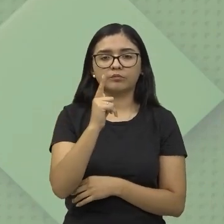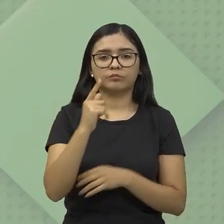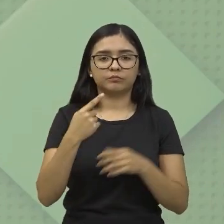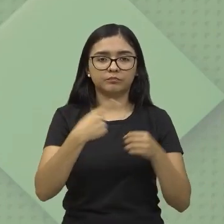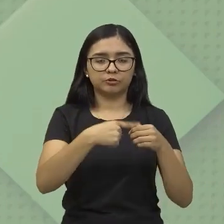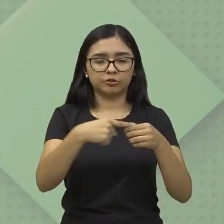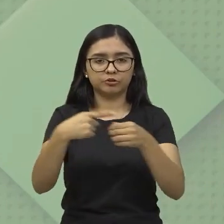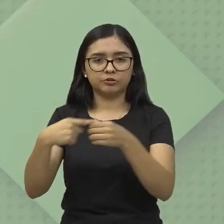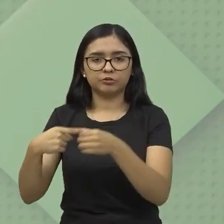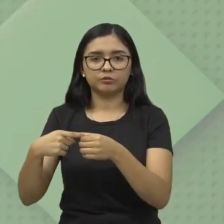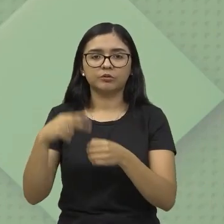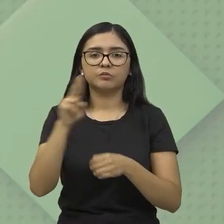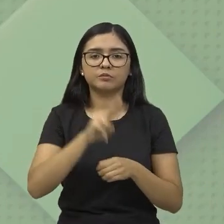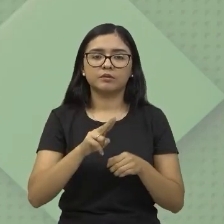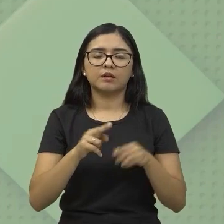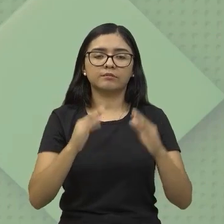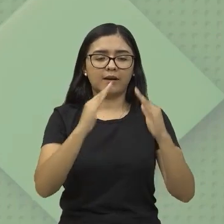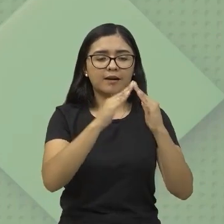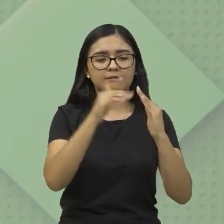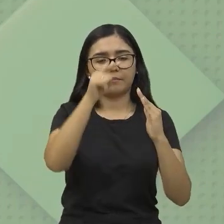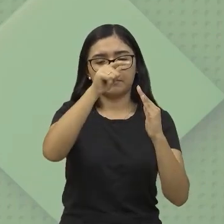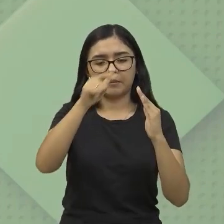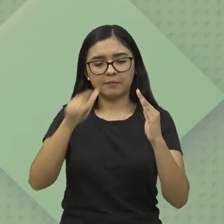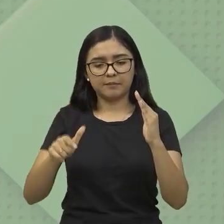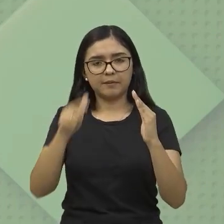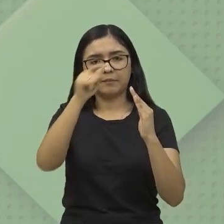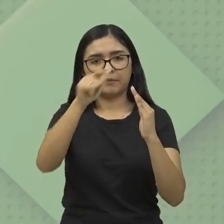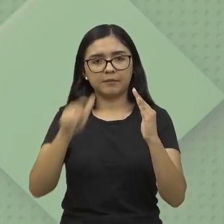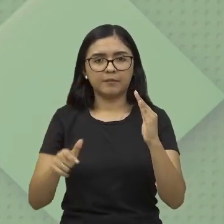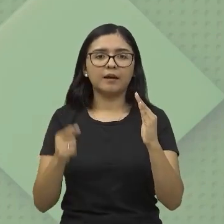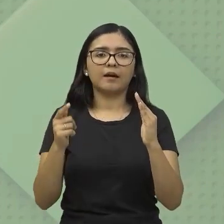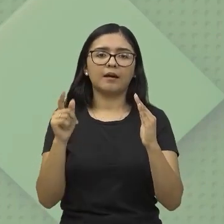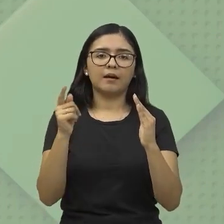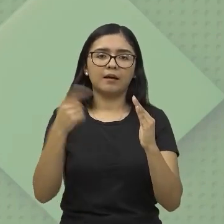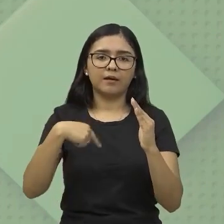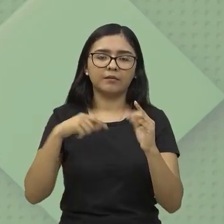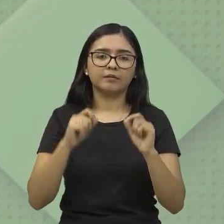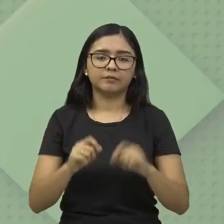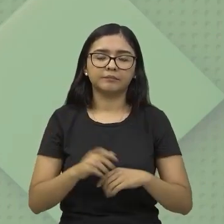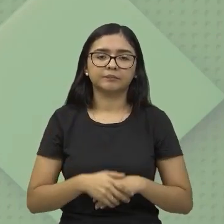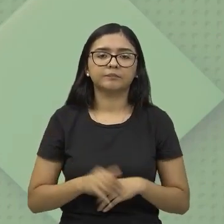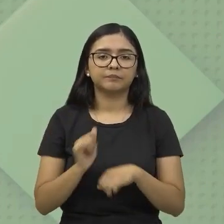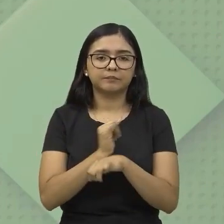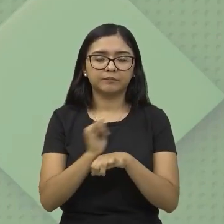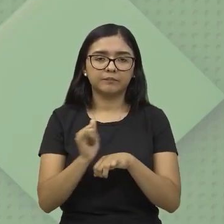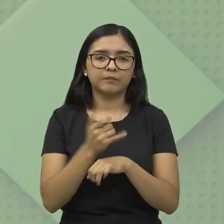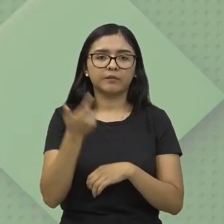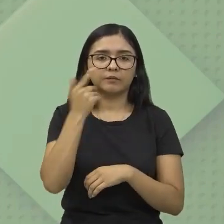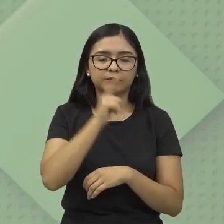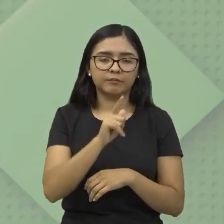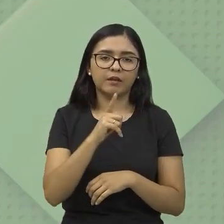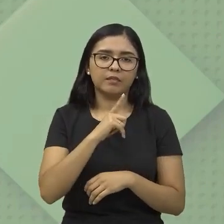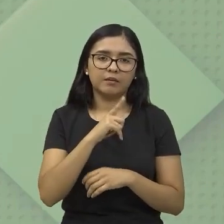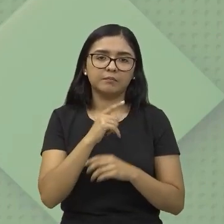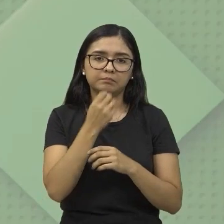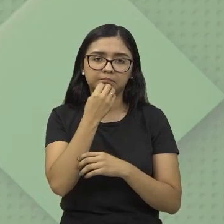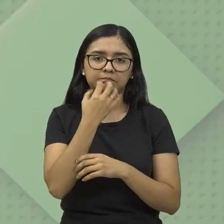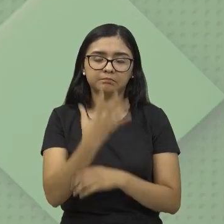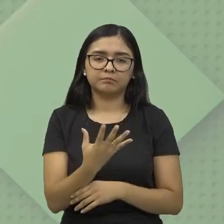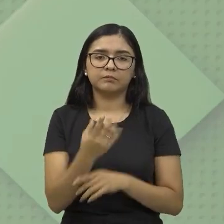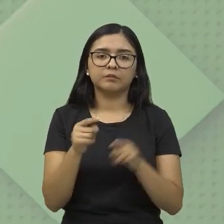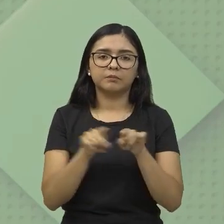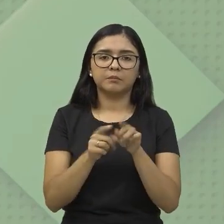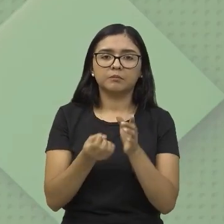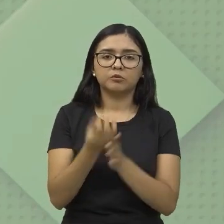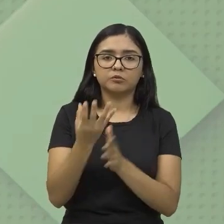vão utilizar aí placas solares, porque é uma forma aí que vai trazer bastante benefícios, né, uma forma de geração